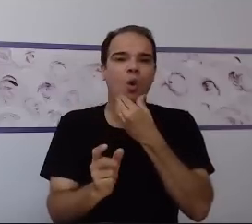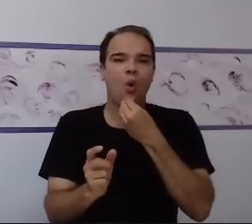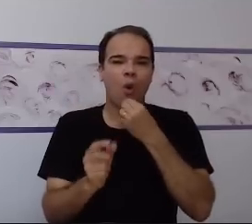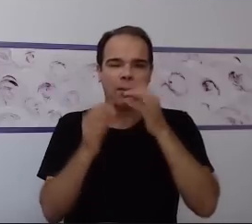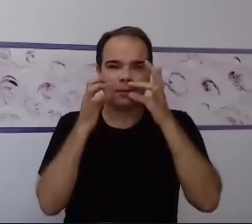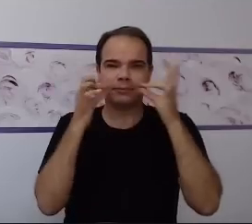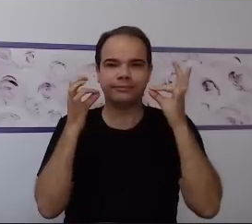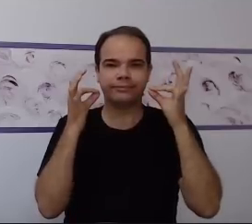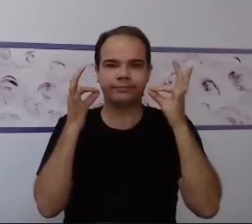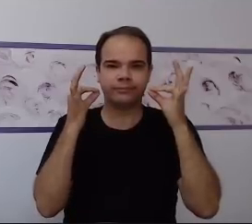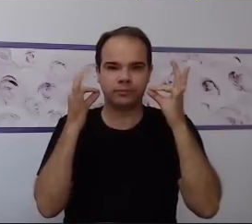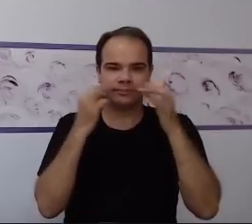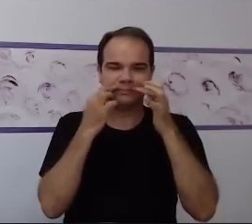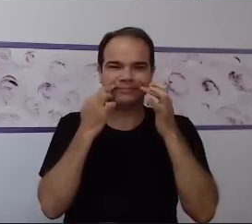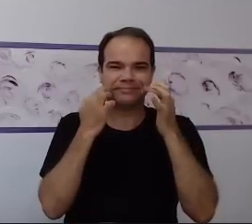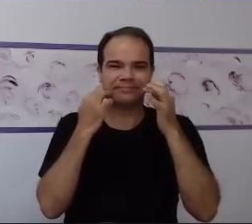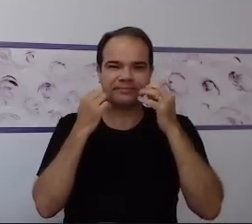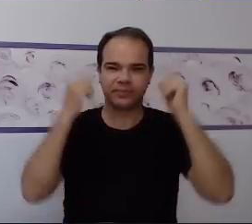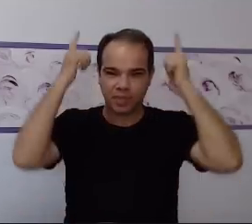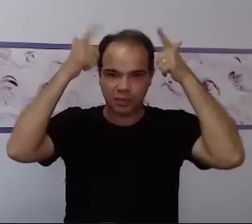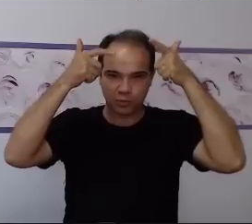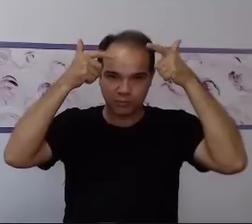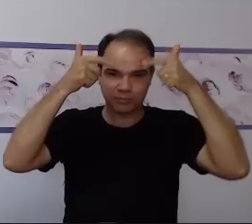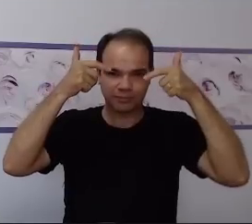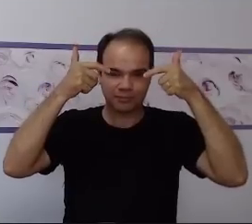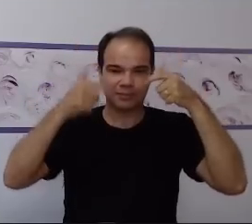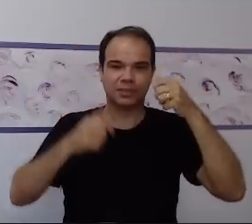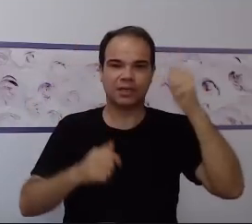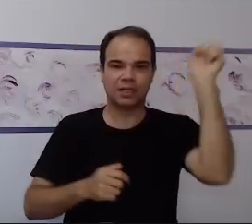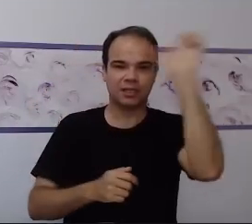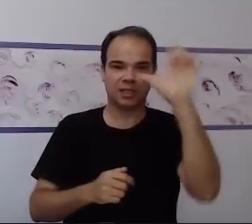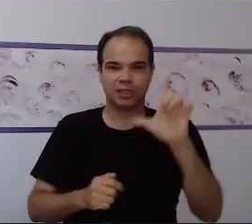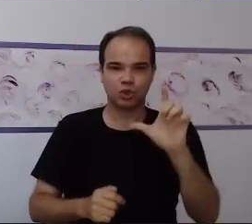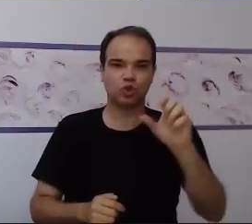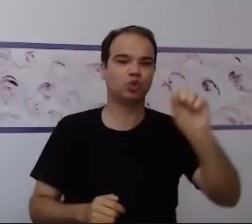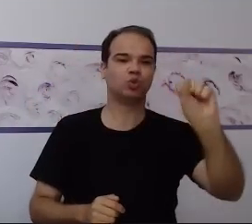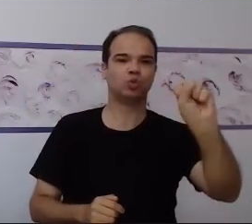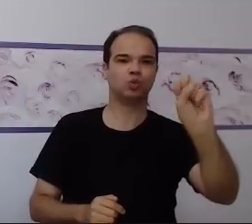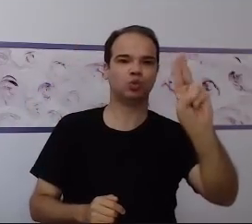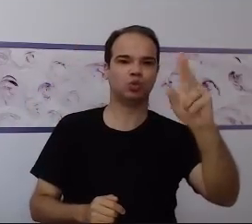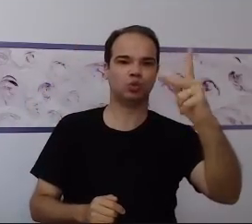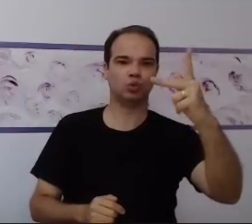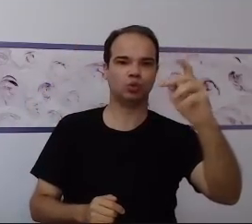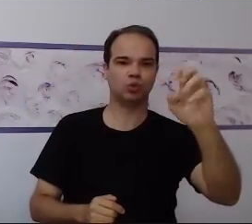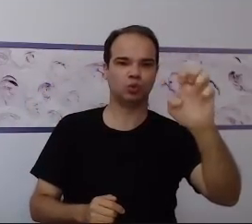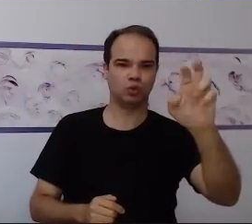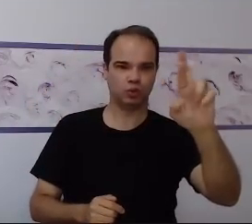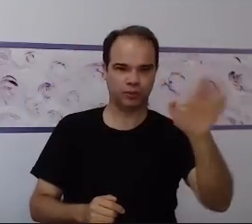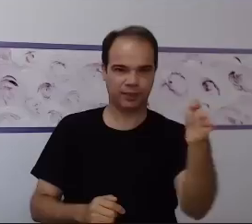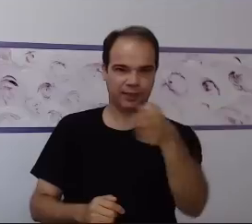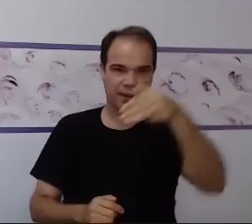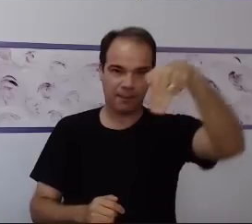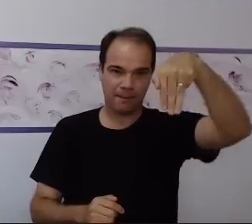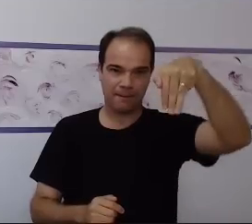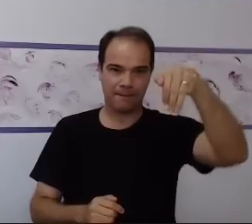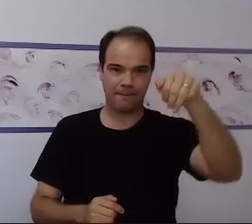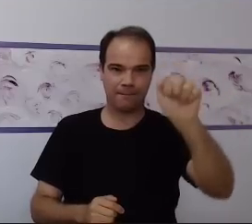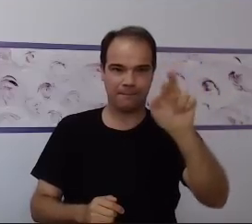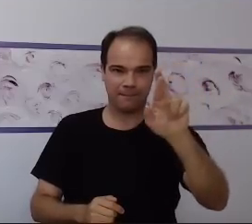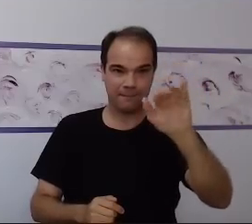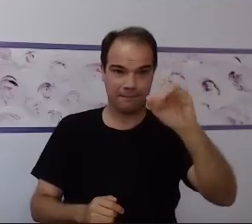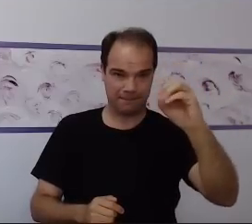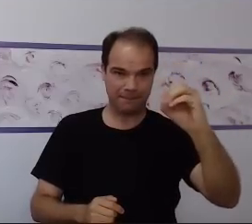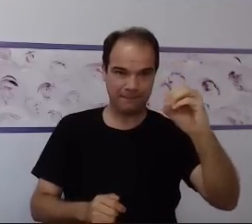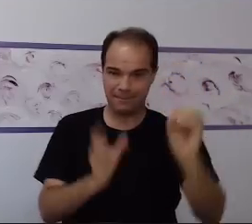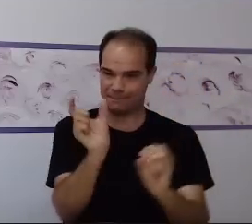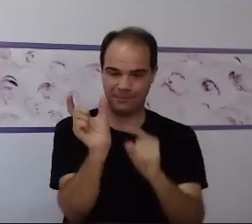dessas atividades tivesse uma imagem desse Super Mario, ele teria um favorecimento nas redes